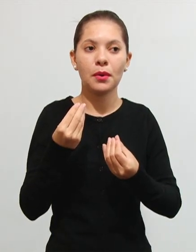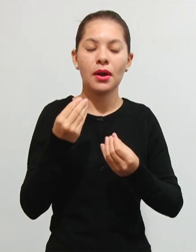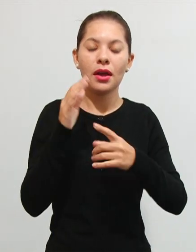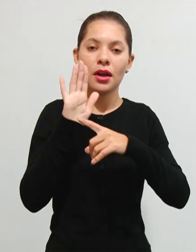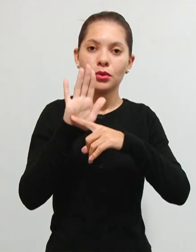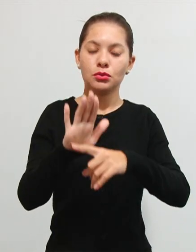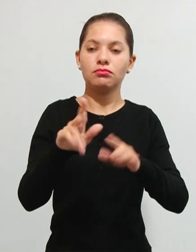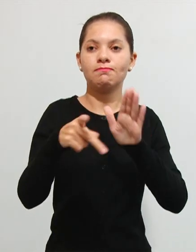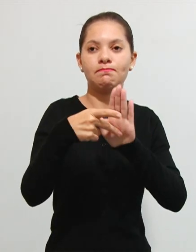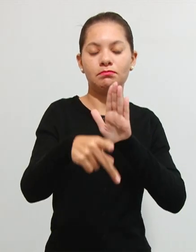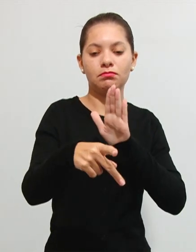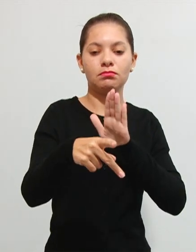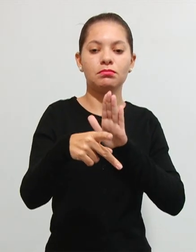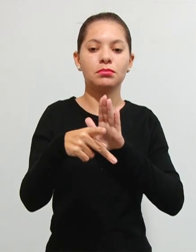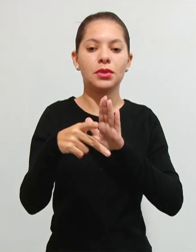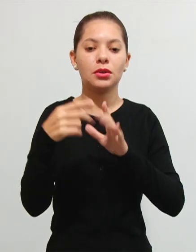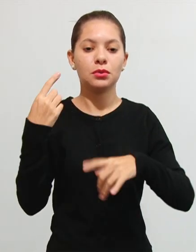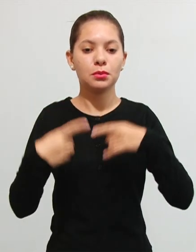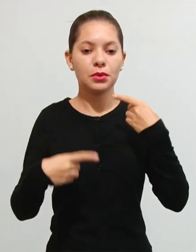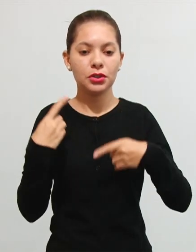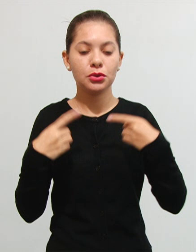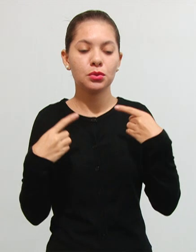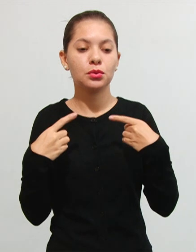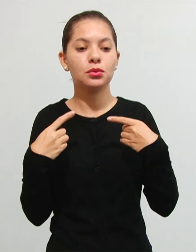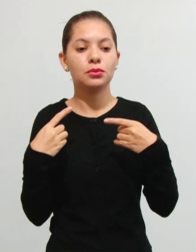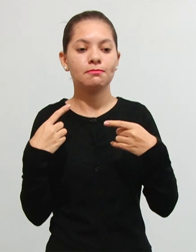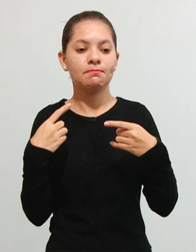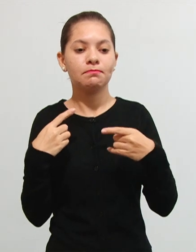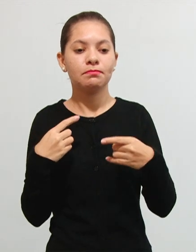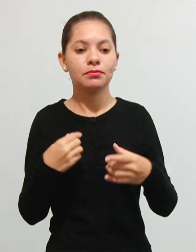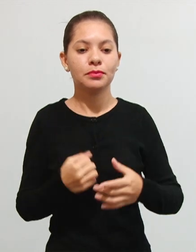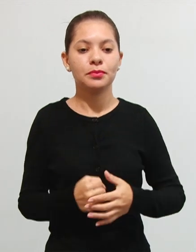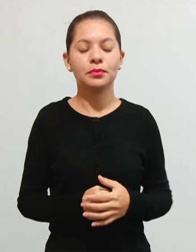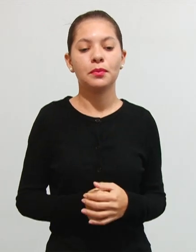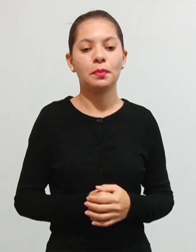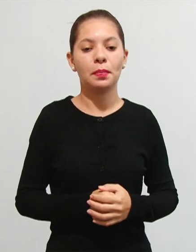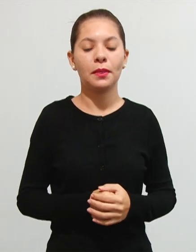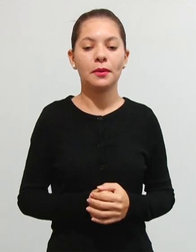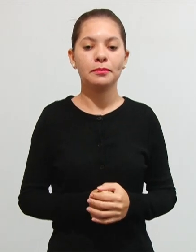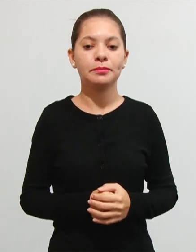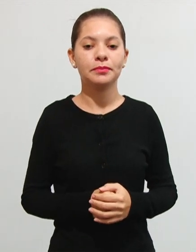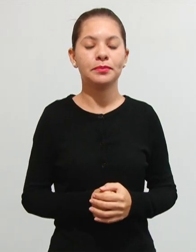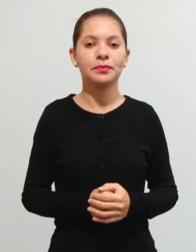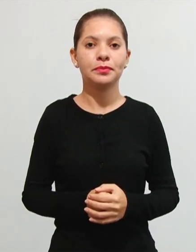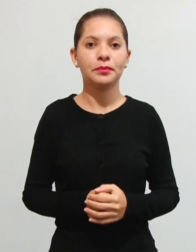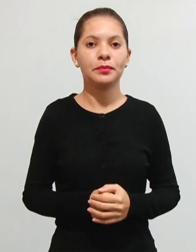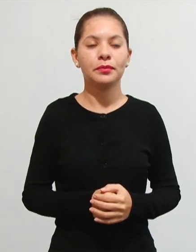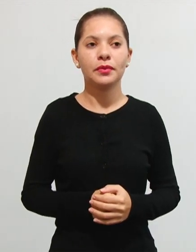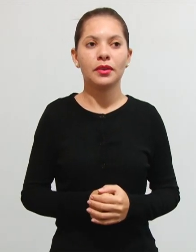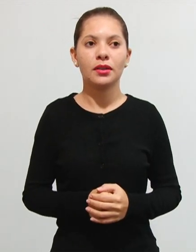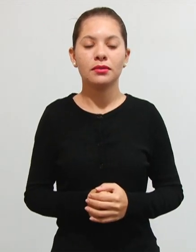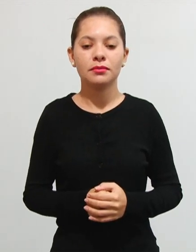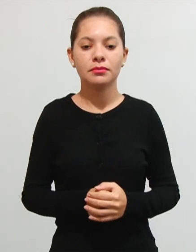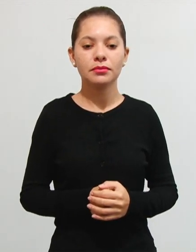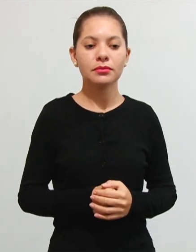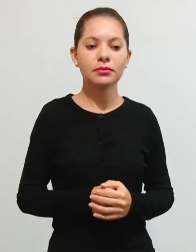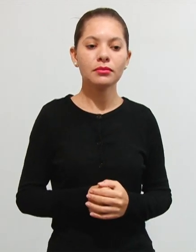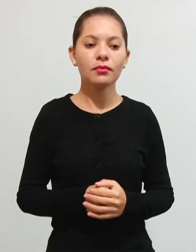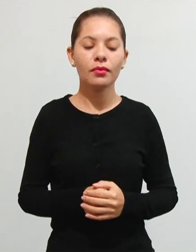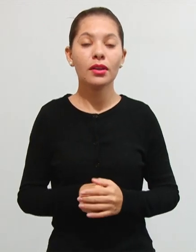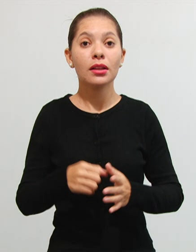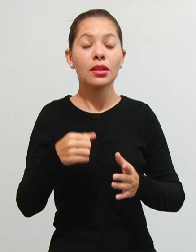dos entes políticos alcançados com as receitas tributárias ou não tá entre as receitas